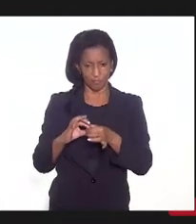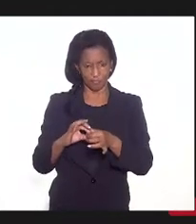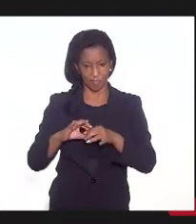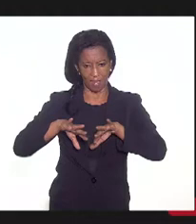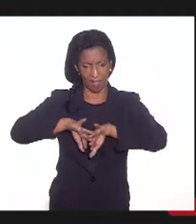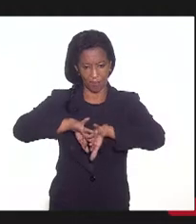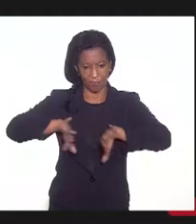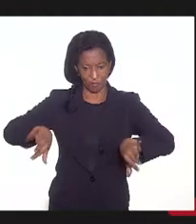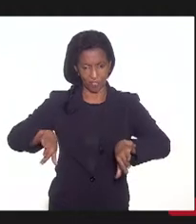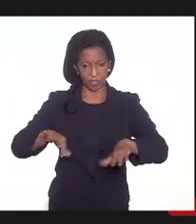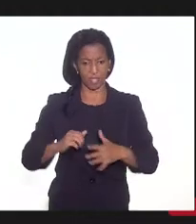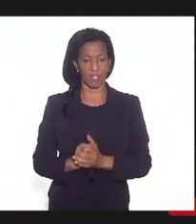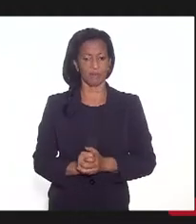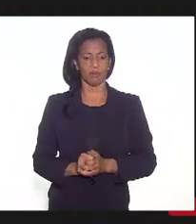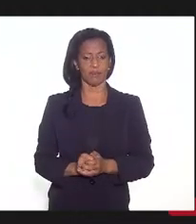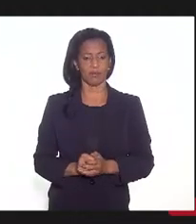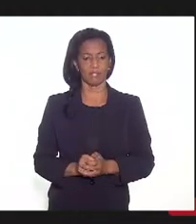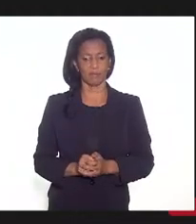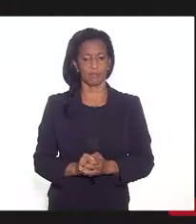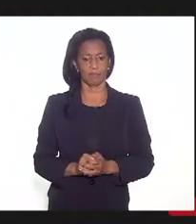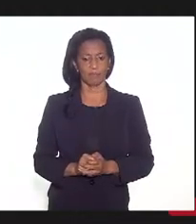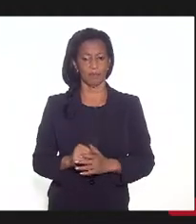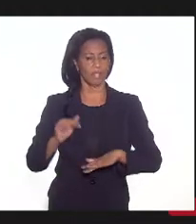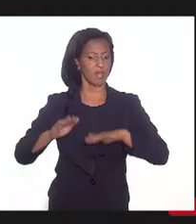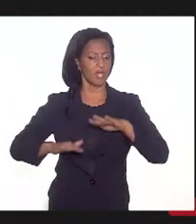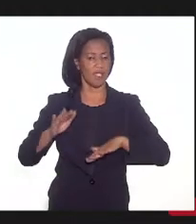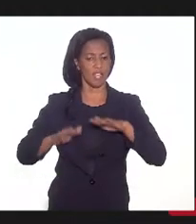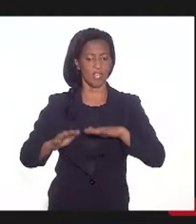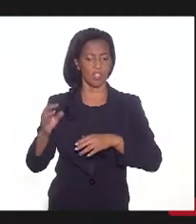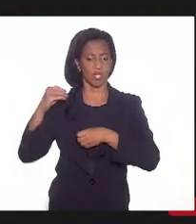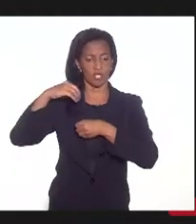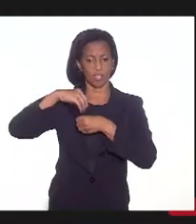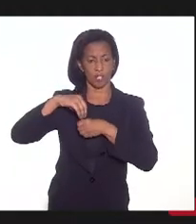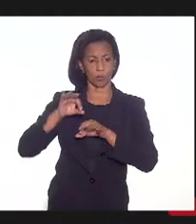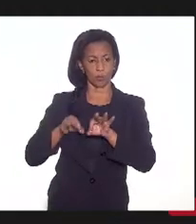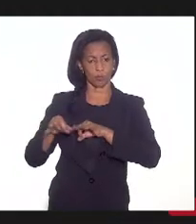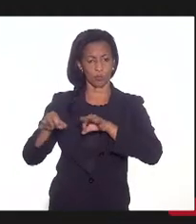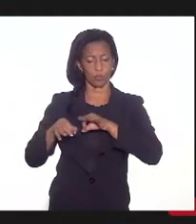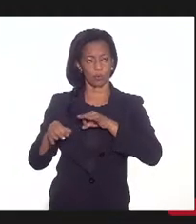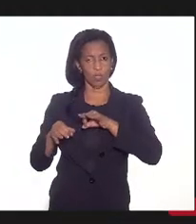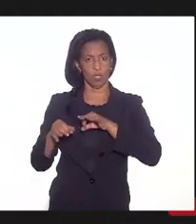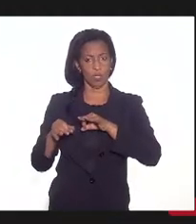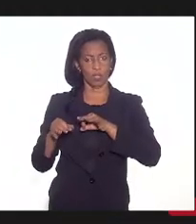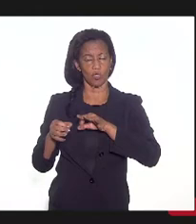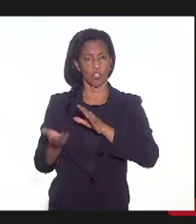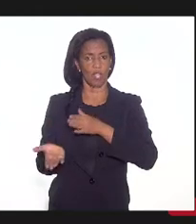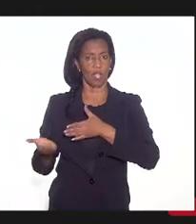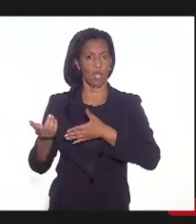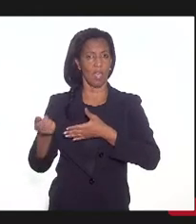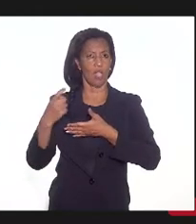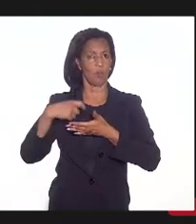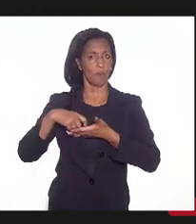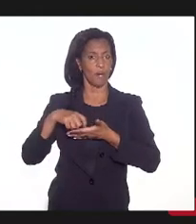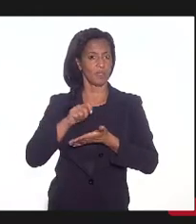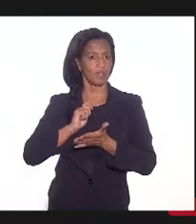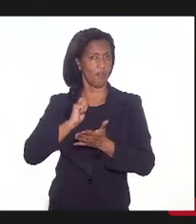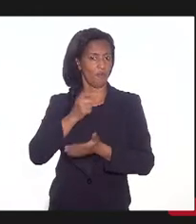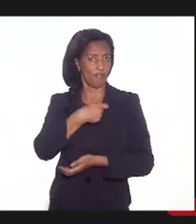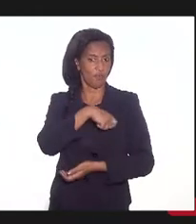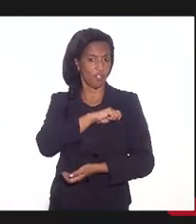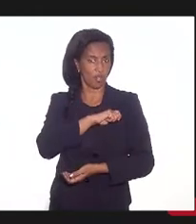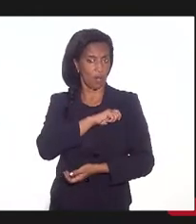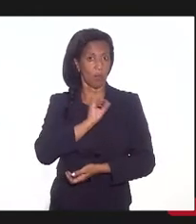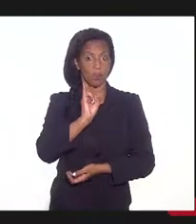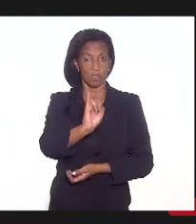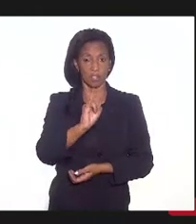afastar vedações desde que esteja no plano de recuperação fiscal. Então, se a gente tiver que